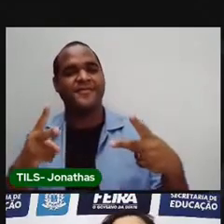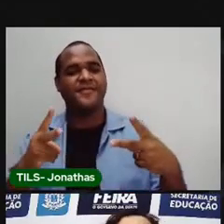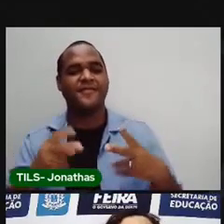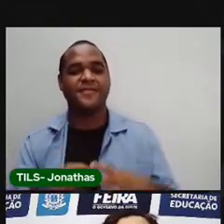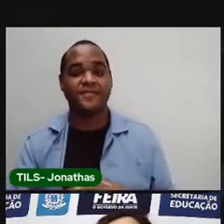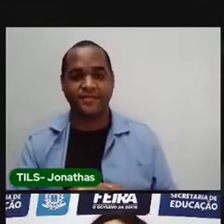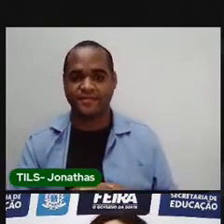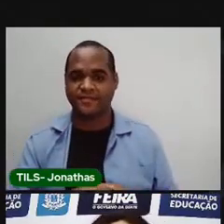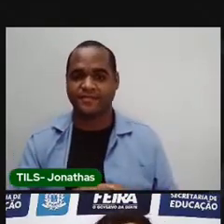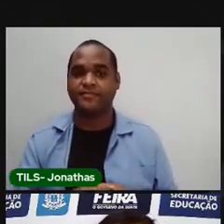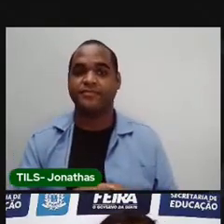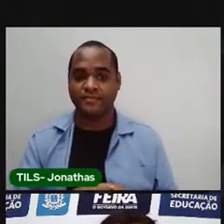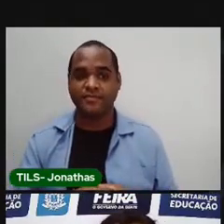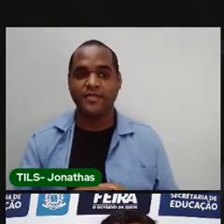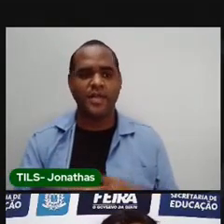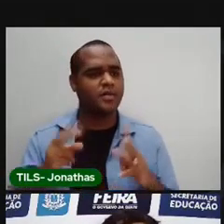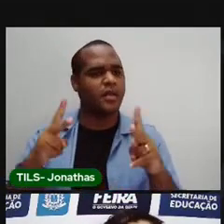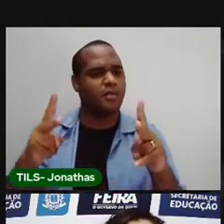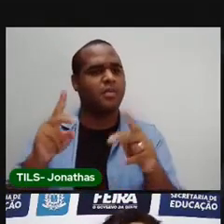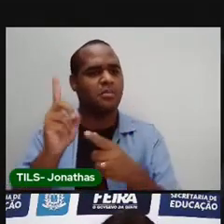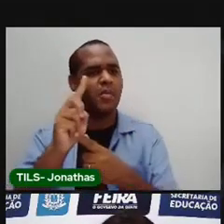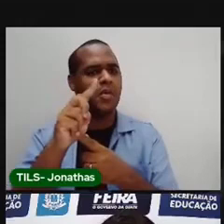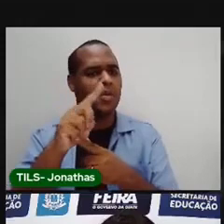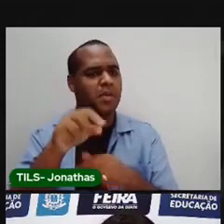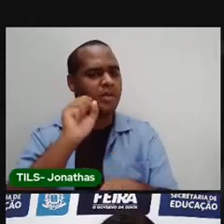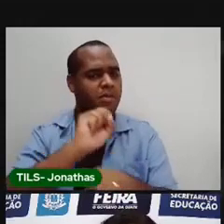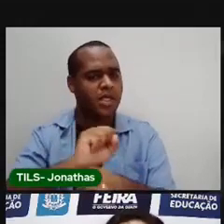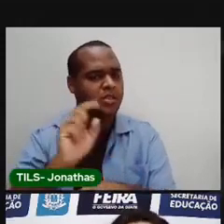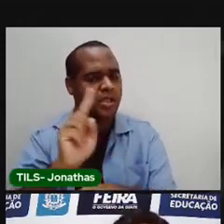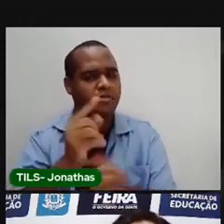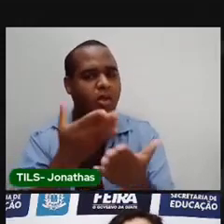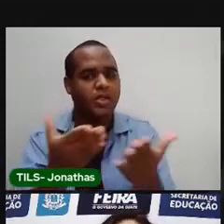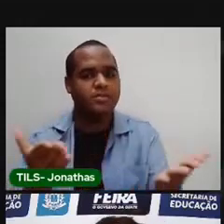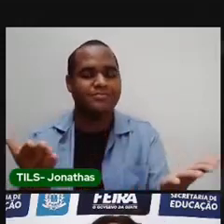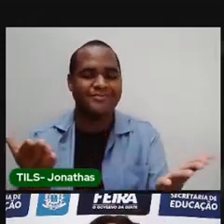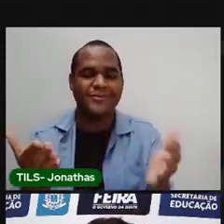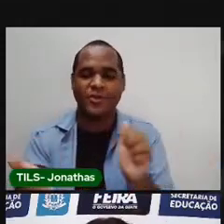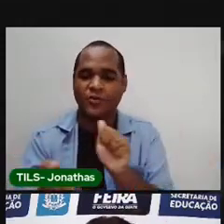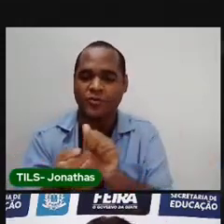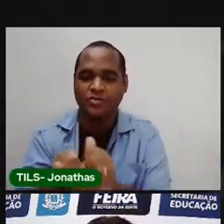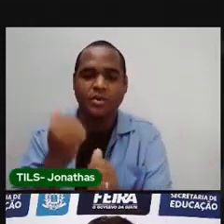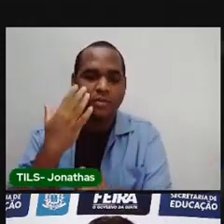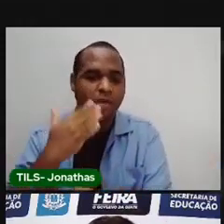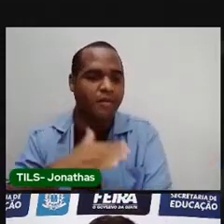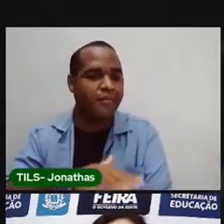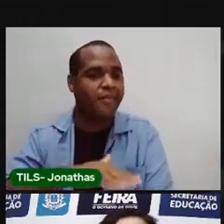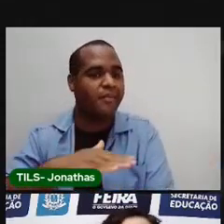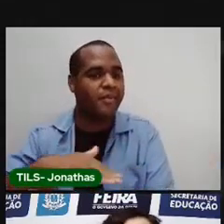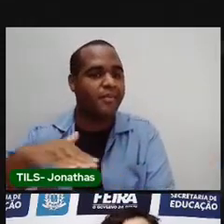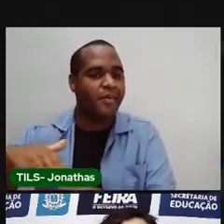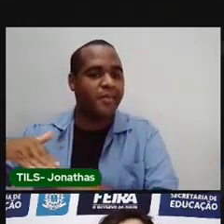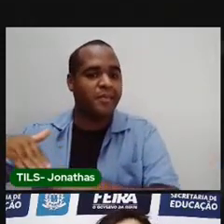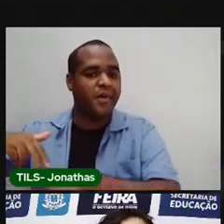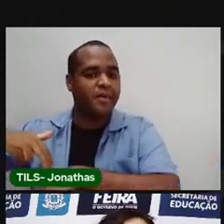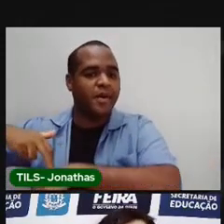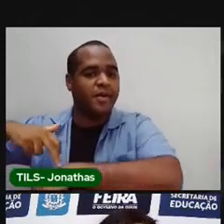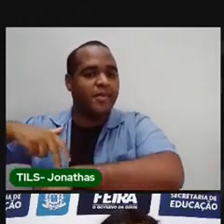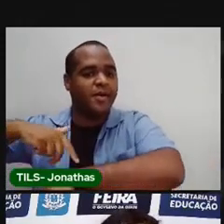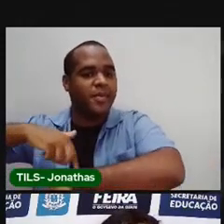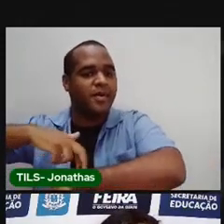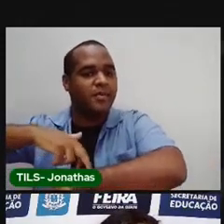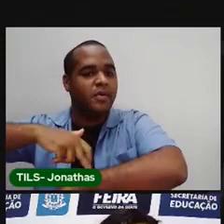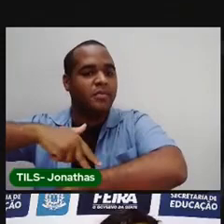O tempo não para. E nós crescemos juntos com o passar do tempo. Olha aí esse